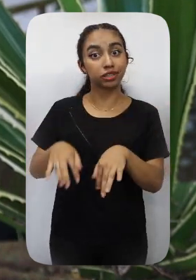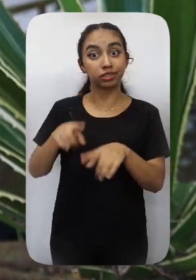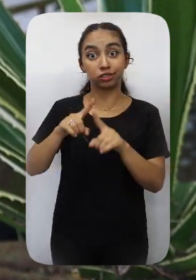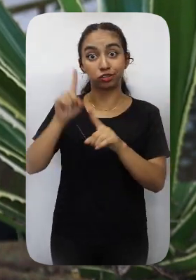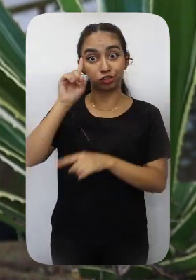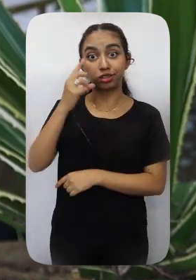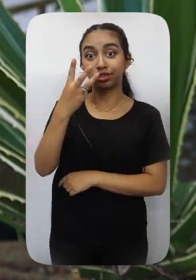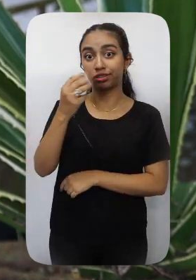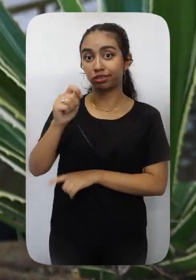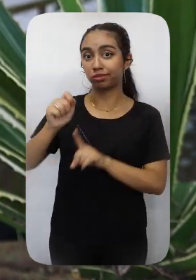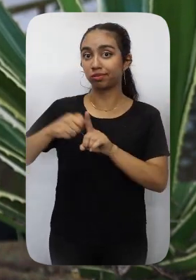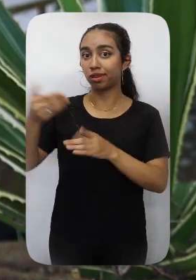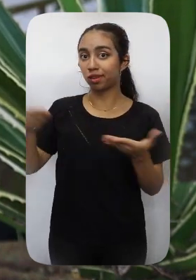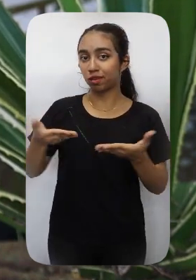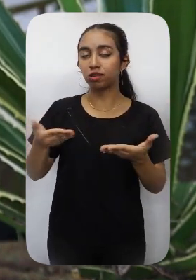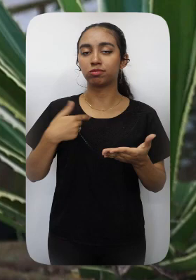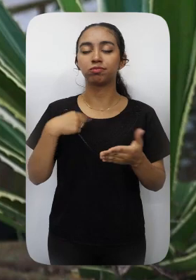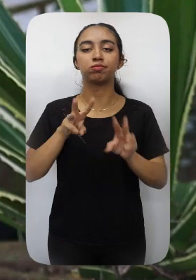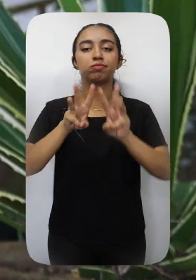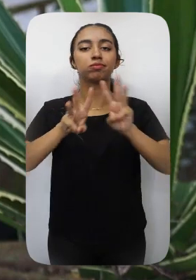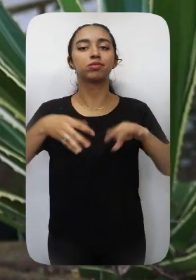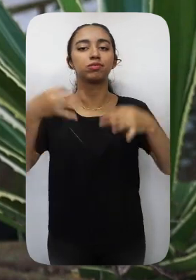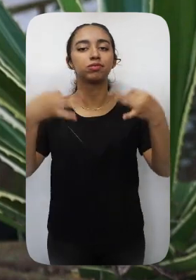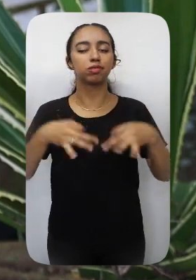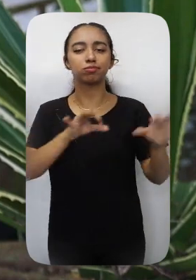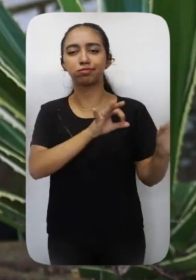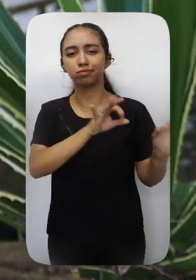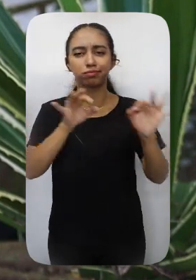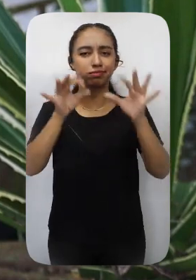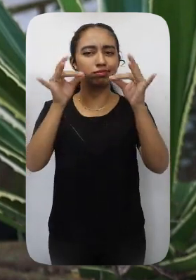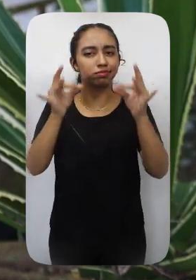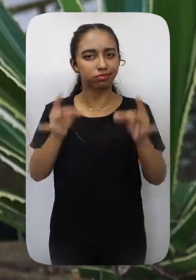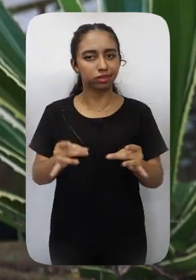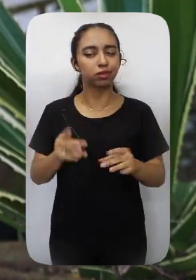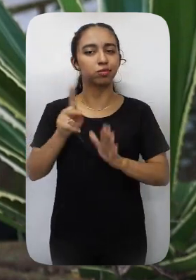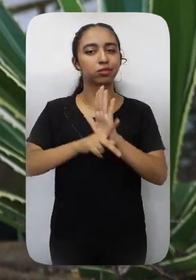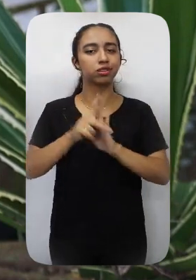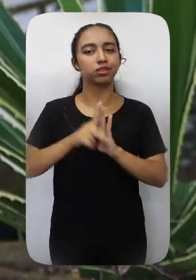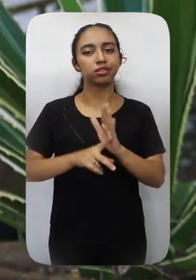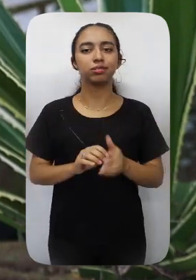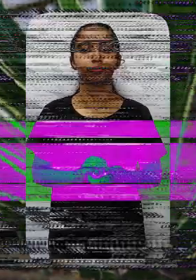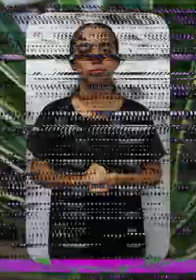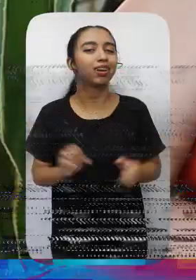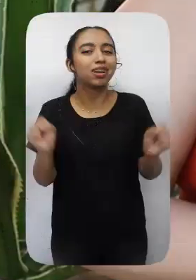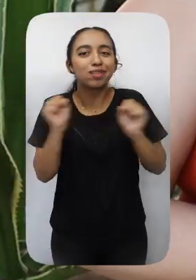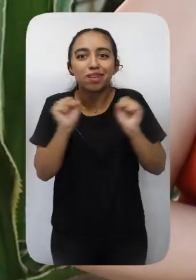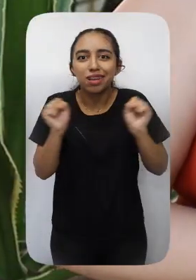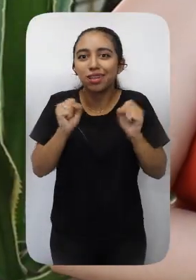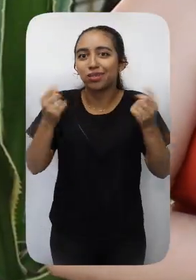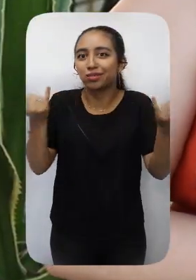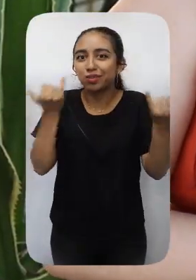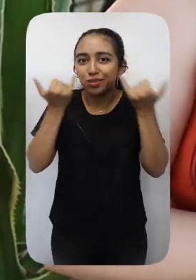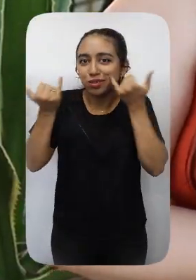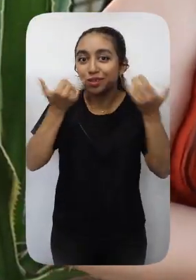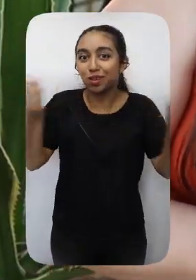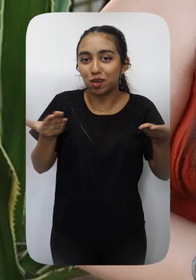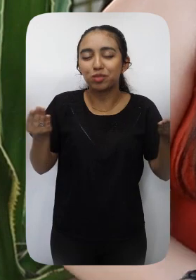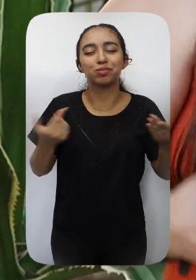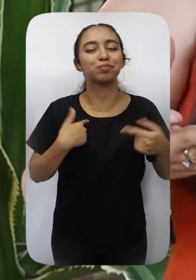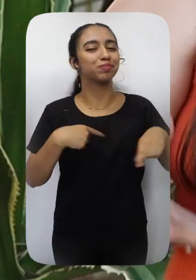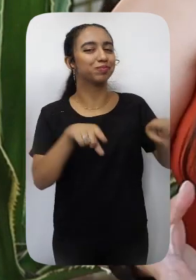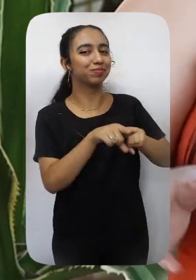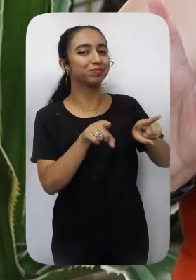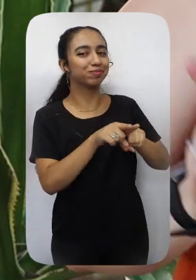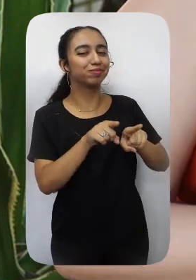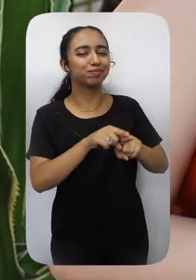e termina no dia 30 deste mês. Acesse nosso site oficial e confira todos os detalhes sobre o programa. Eu adorei as notícias de